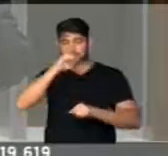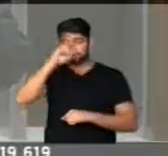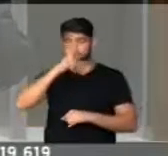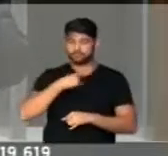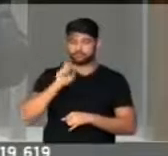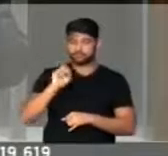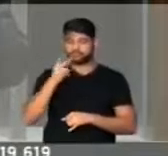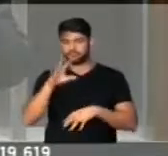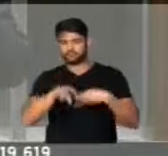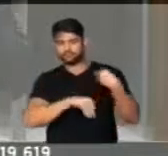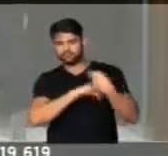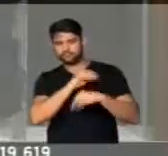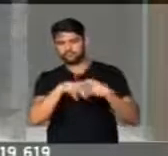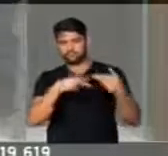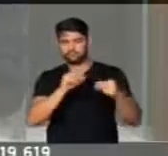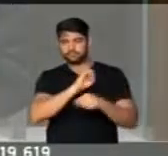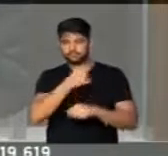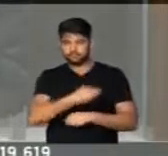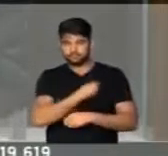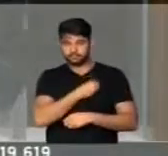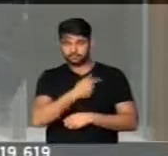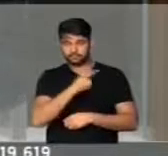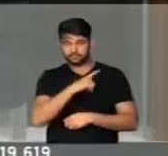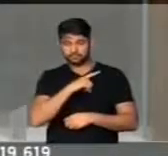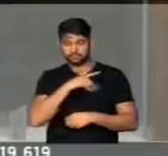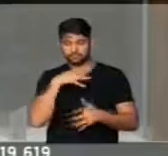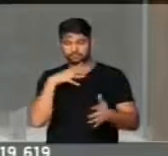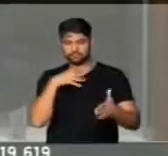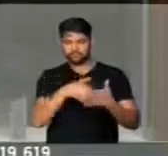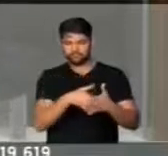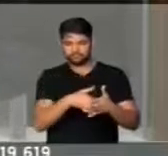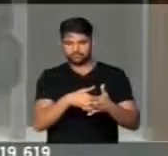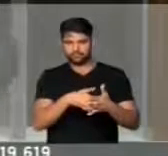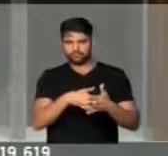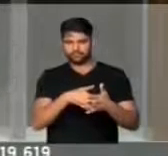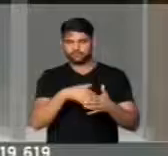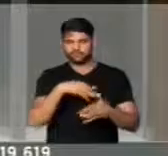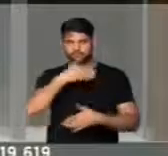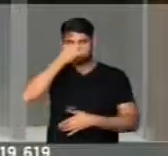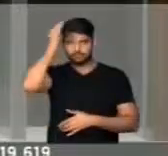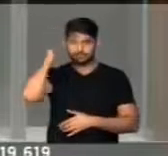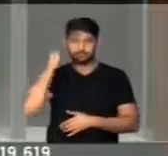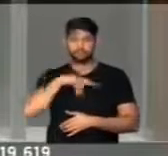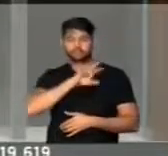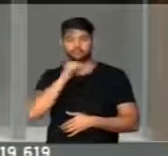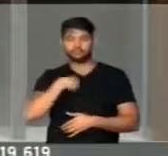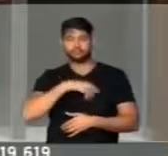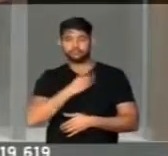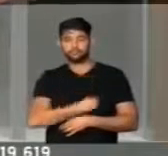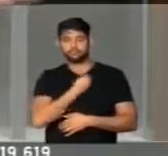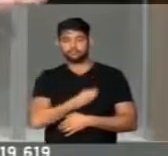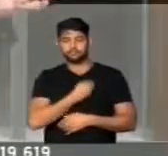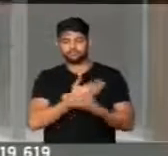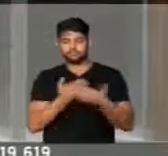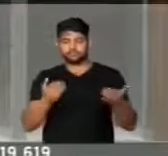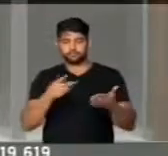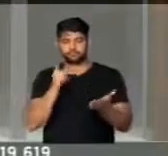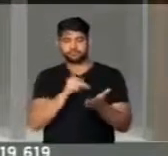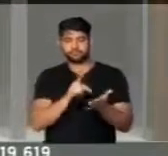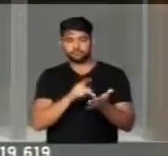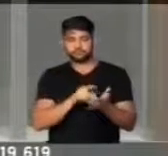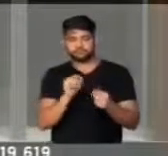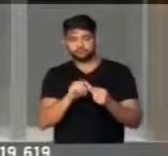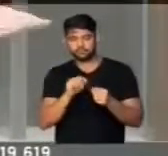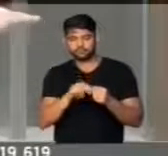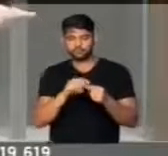ou o caos. Porque se houver um impedimento de Temer, o que vai restar? Na verdade,